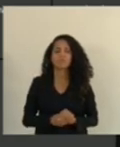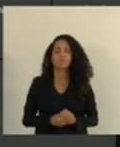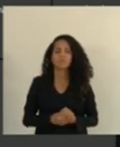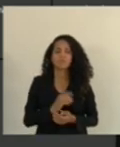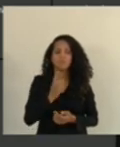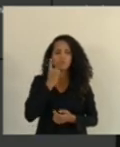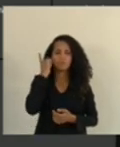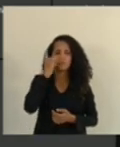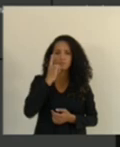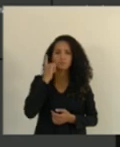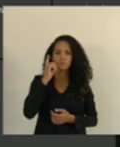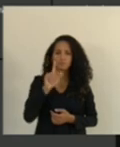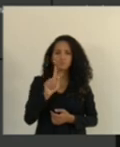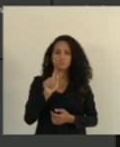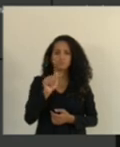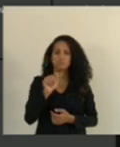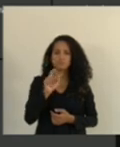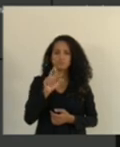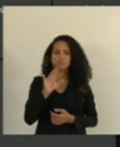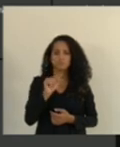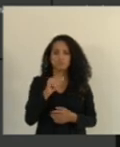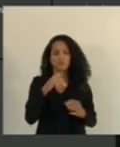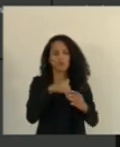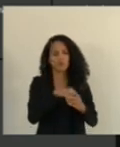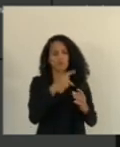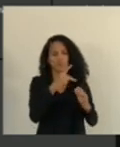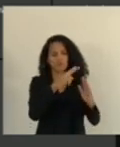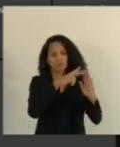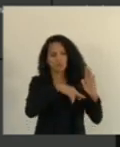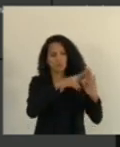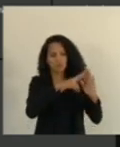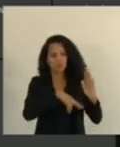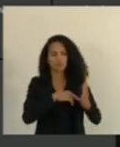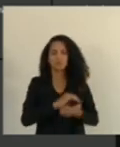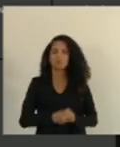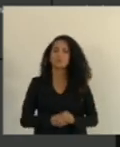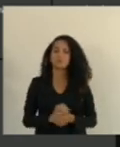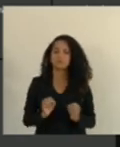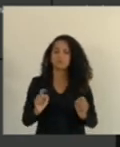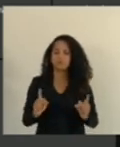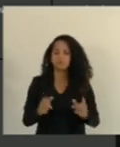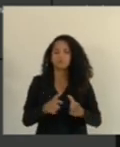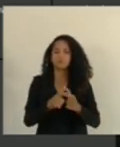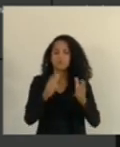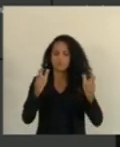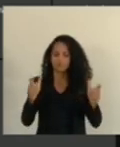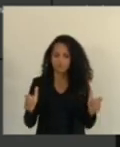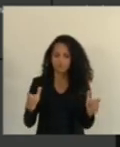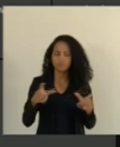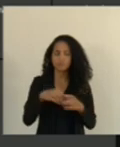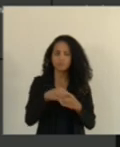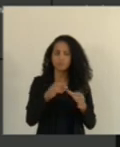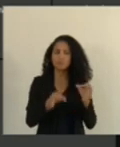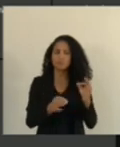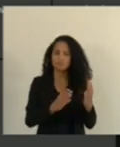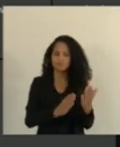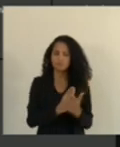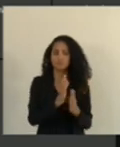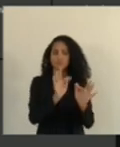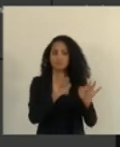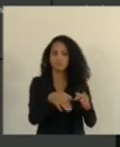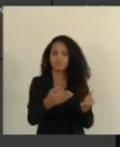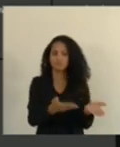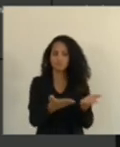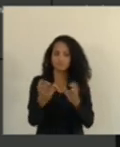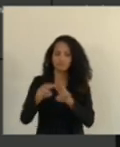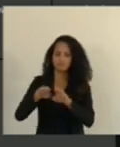Deputado Marco Garcia. Acompanhe o relatório de vossa excelência. Ok. Tendo maioria na comissão de justiça, aprovada a redação final, devolvo a mesa